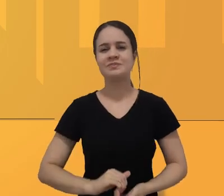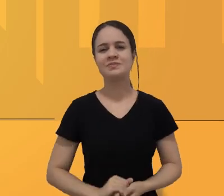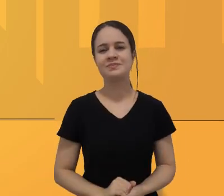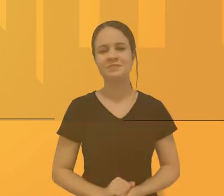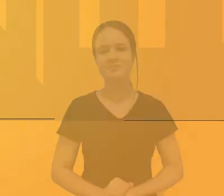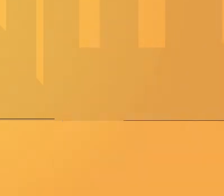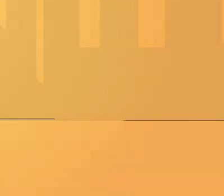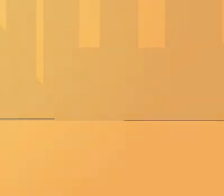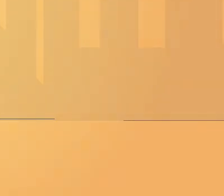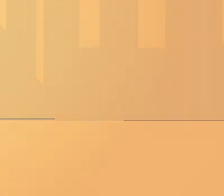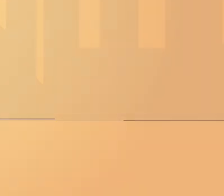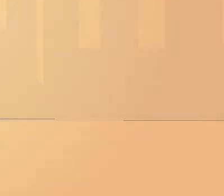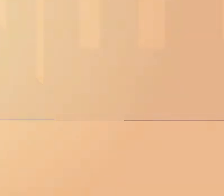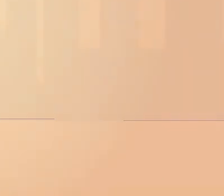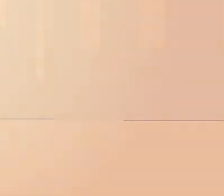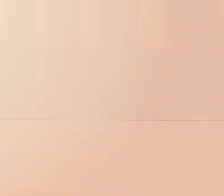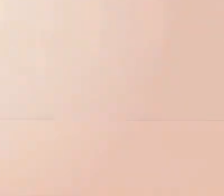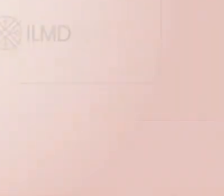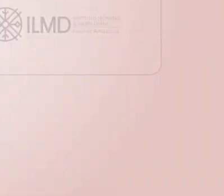Faça a sua parte!